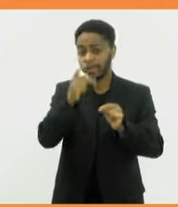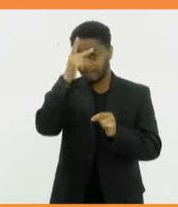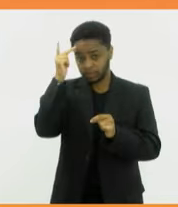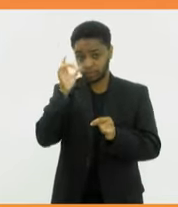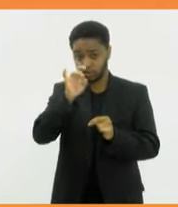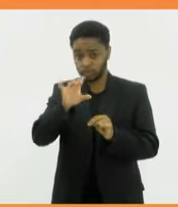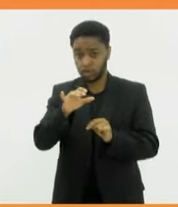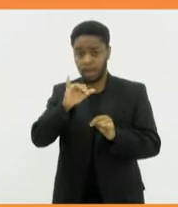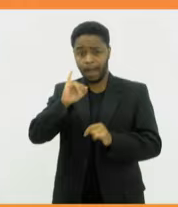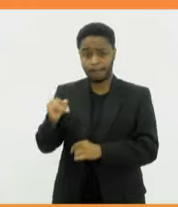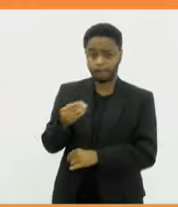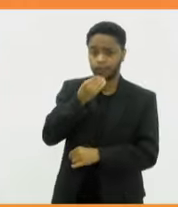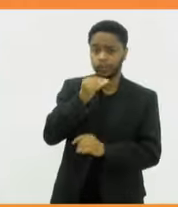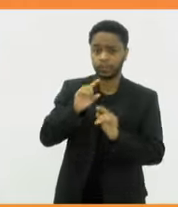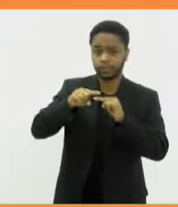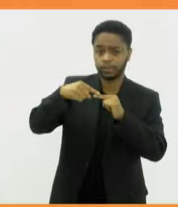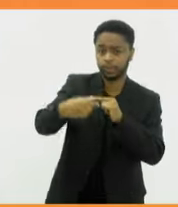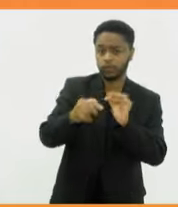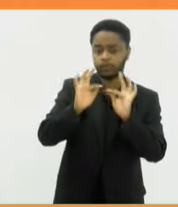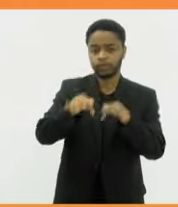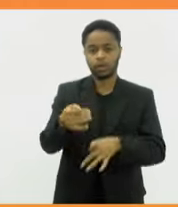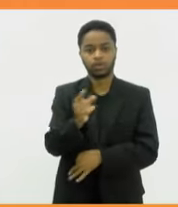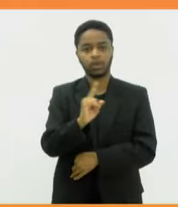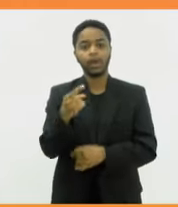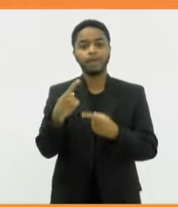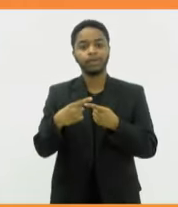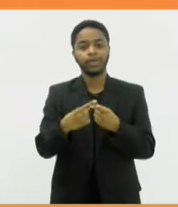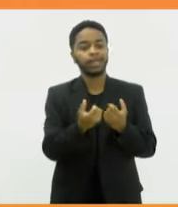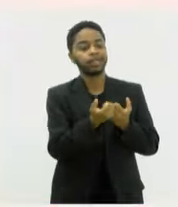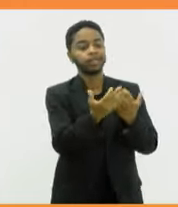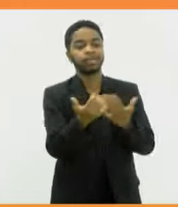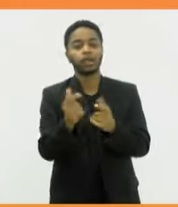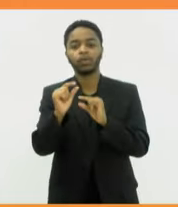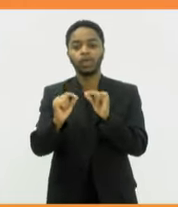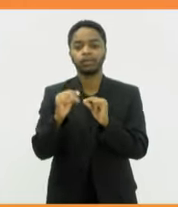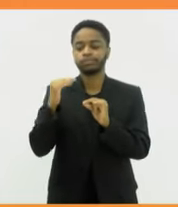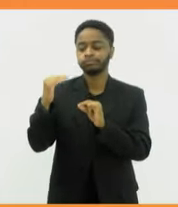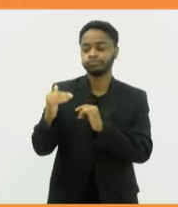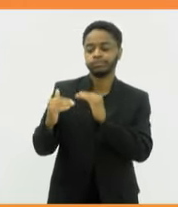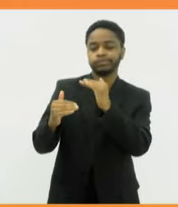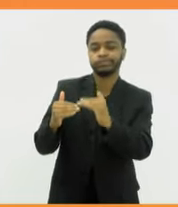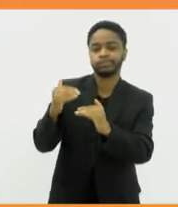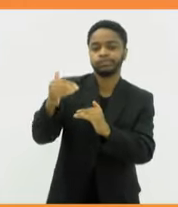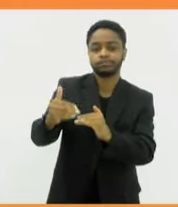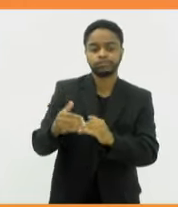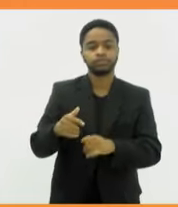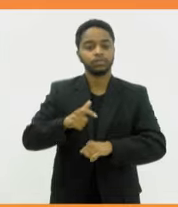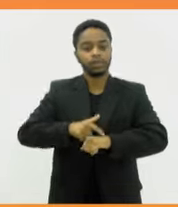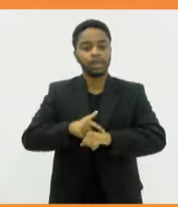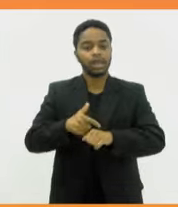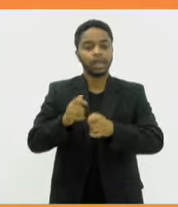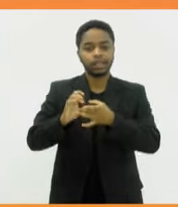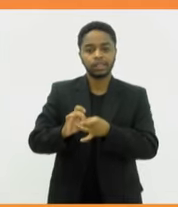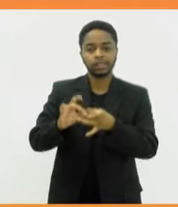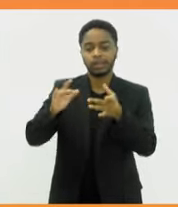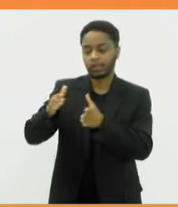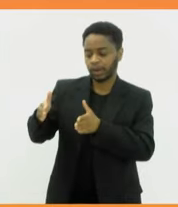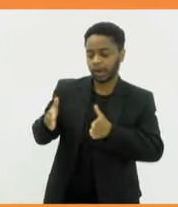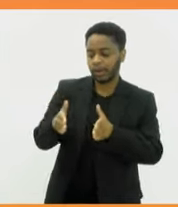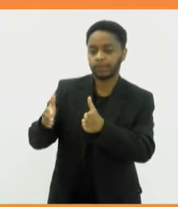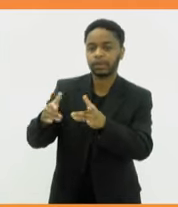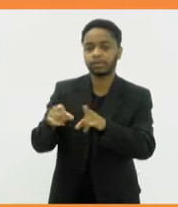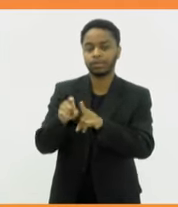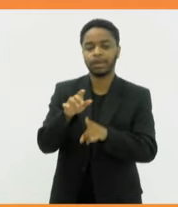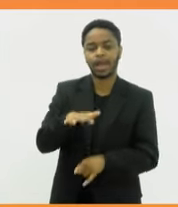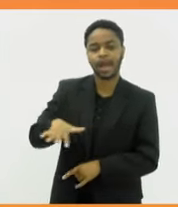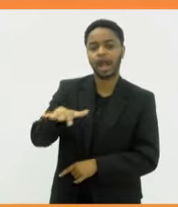se beneficiar no final desse prazo, porque as entregas são graduais. Ao passo que vão sendo liberados trechos, áreas que